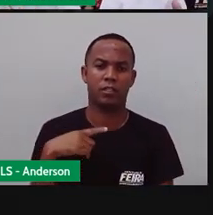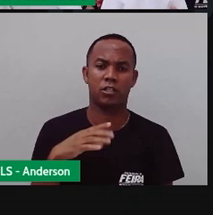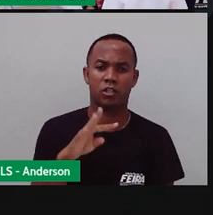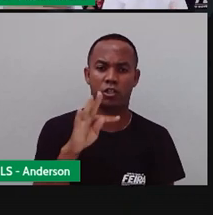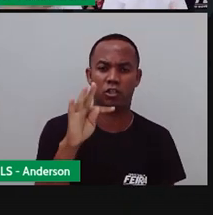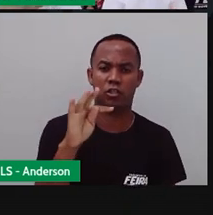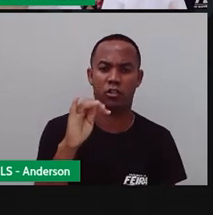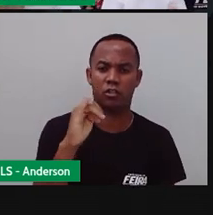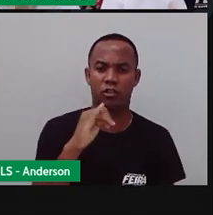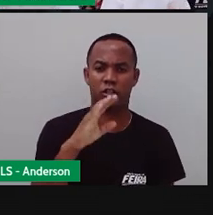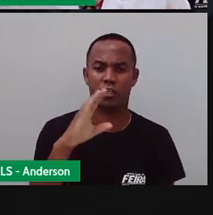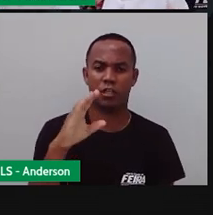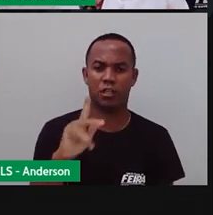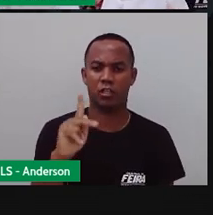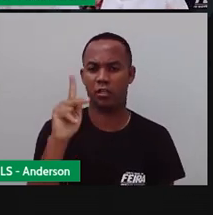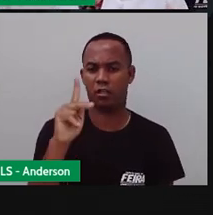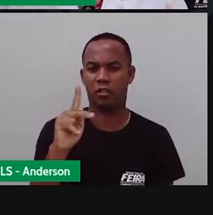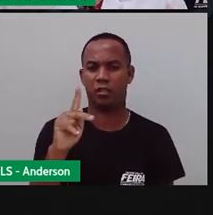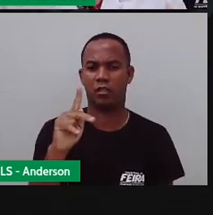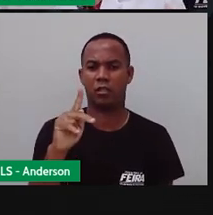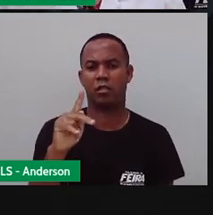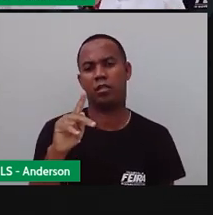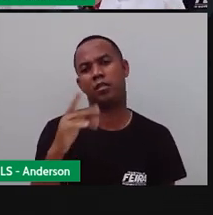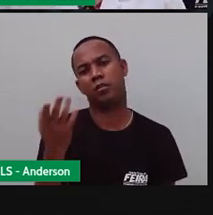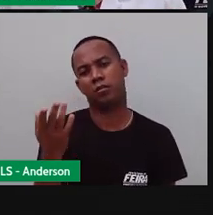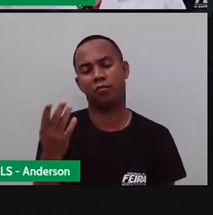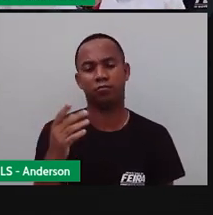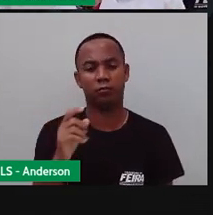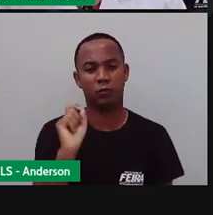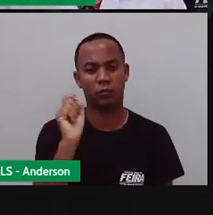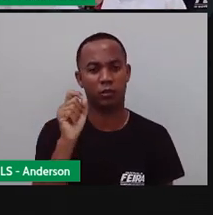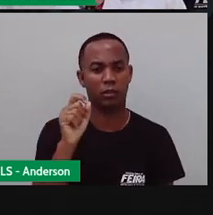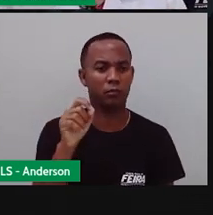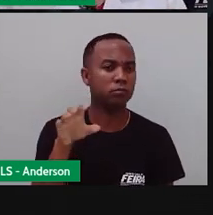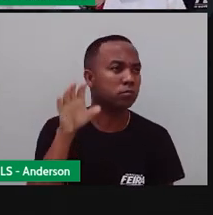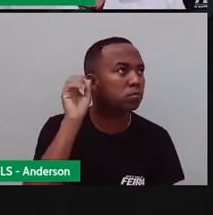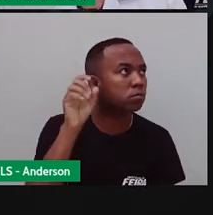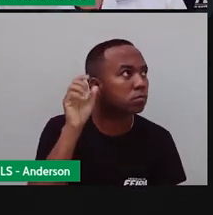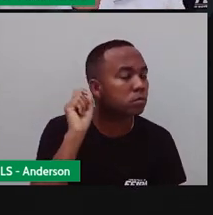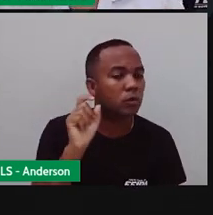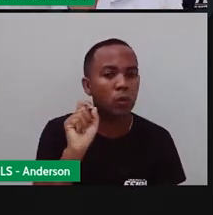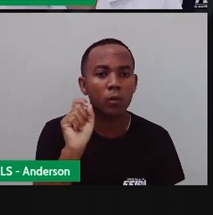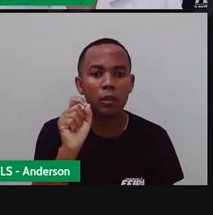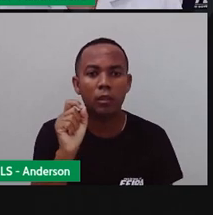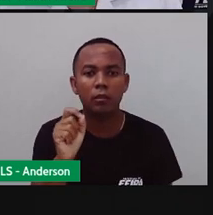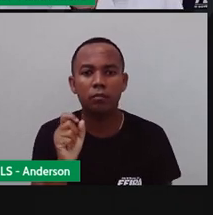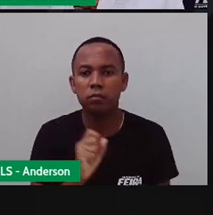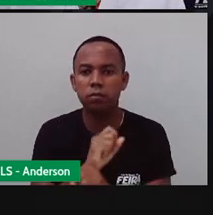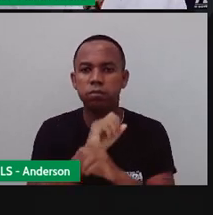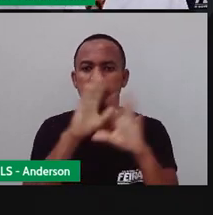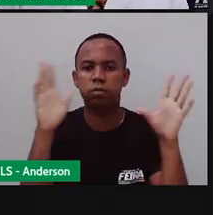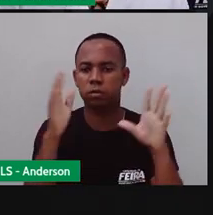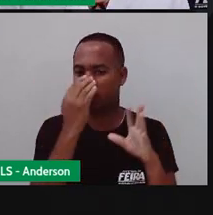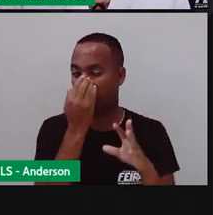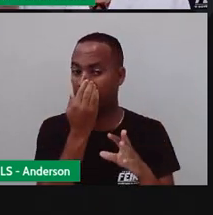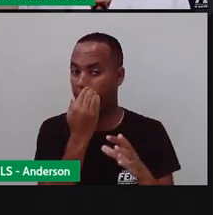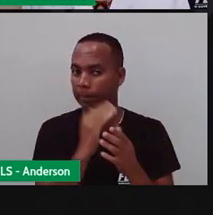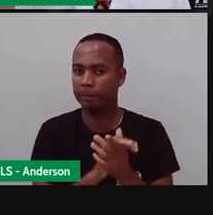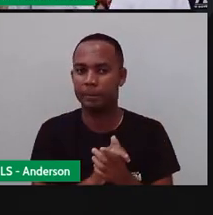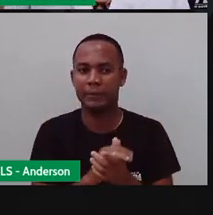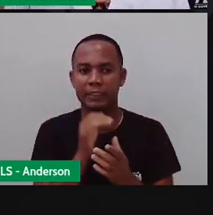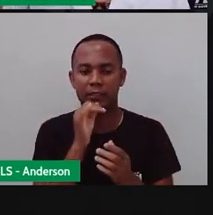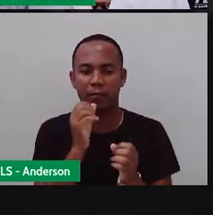E aí, muitas vezes, ela ocupa o quadrinho todo, representando o som e a imagem de algo que aconteceu. Então, ela teve uma